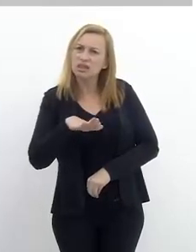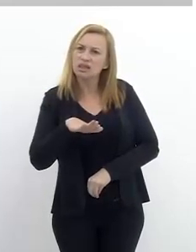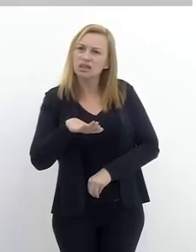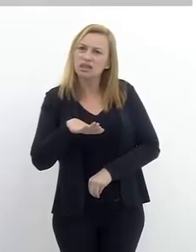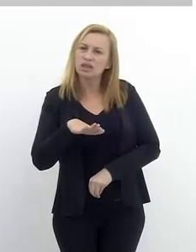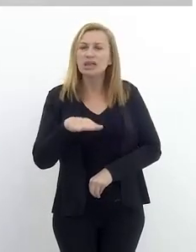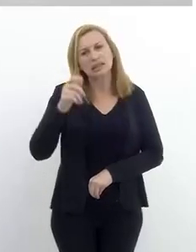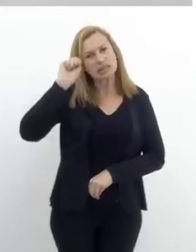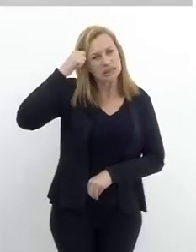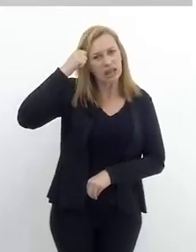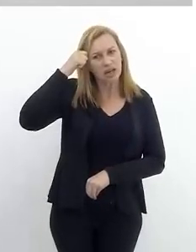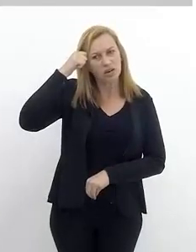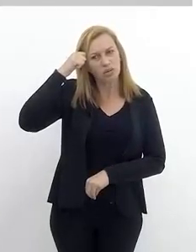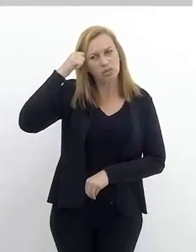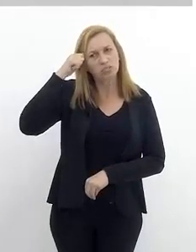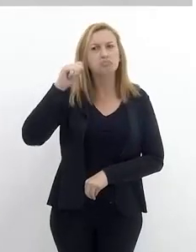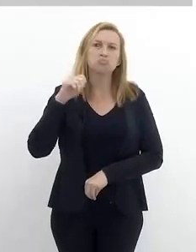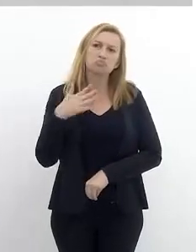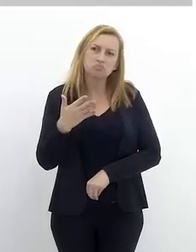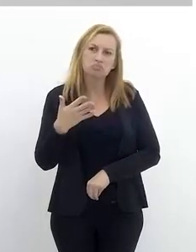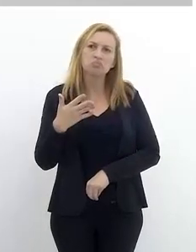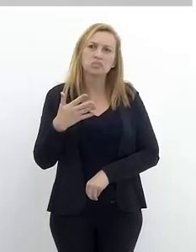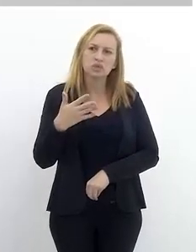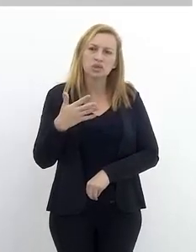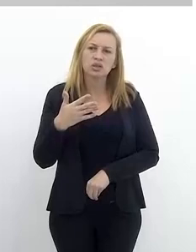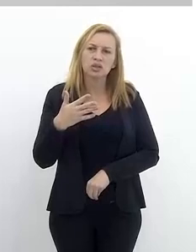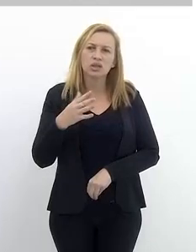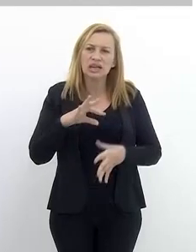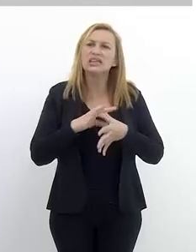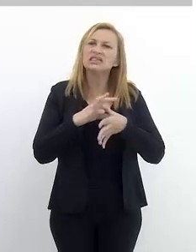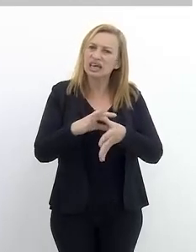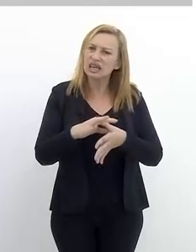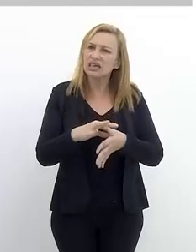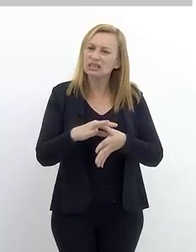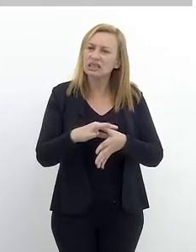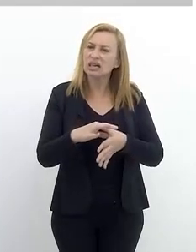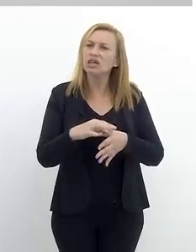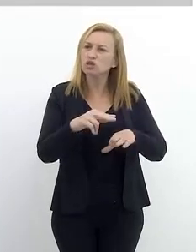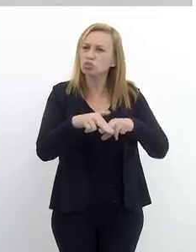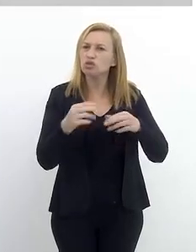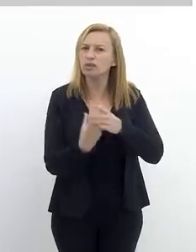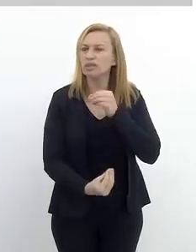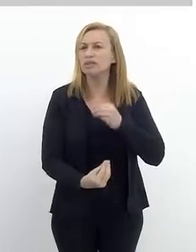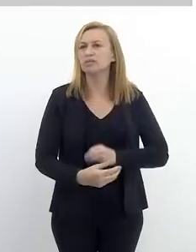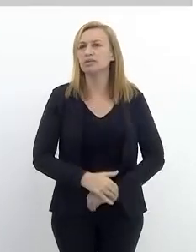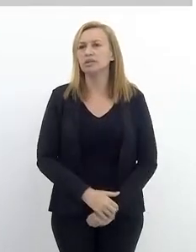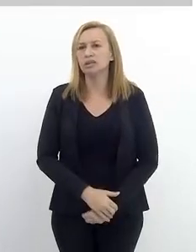crianças negros, vamos dizer assim, liderando aí os casos de desaparecimento.